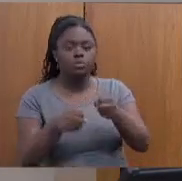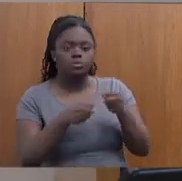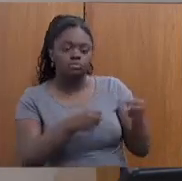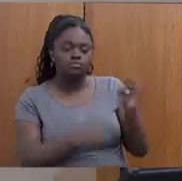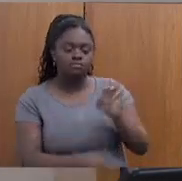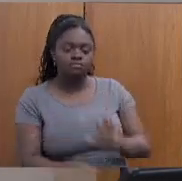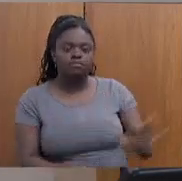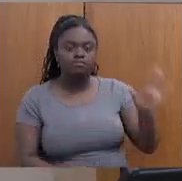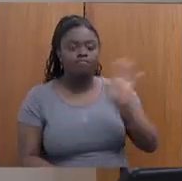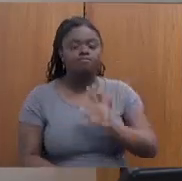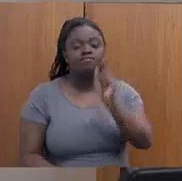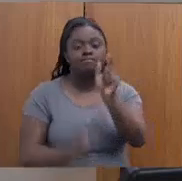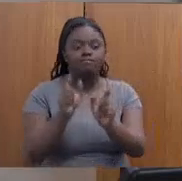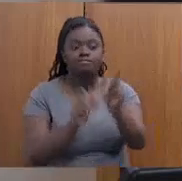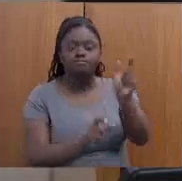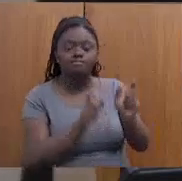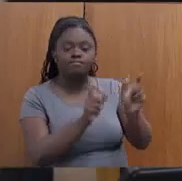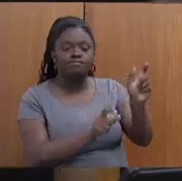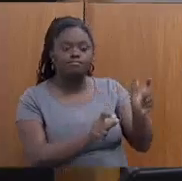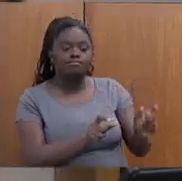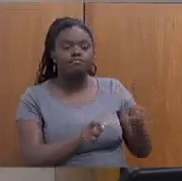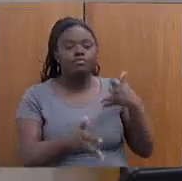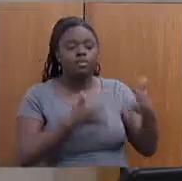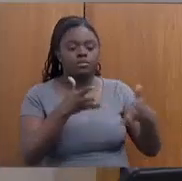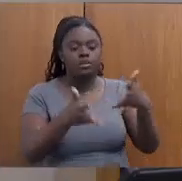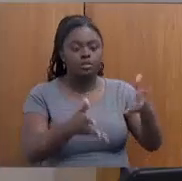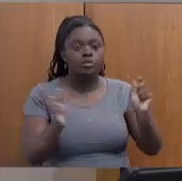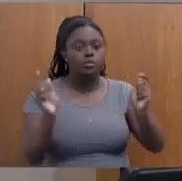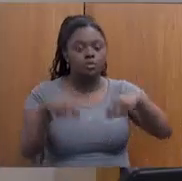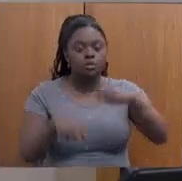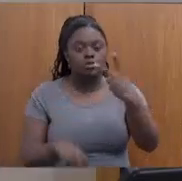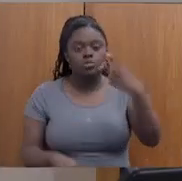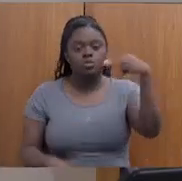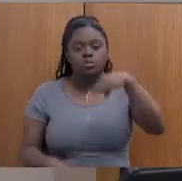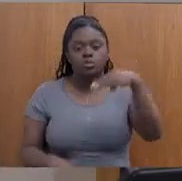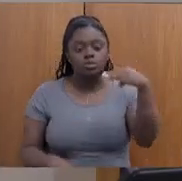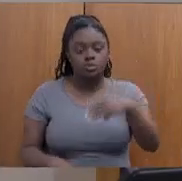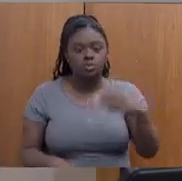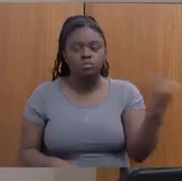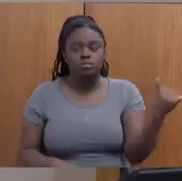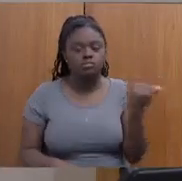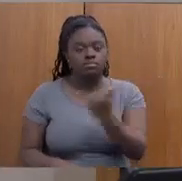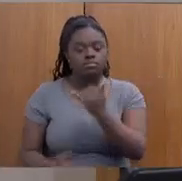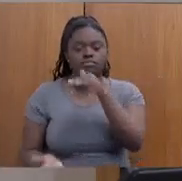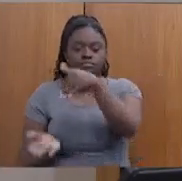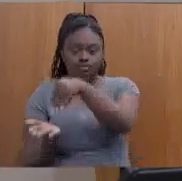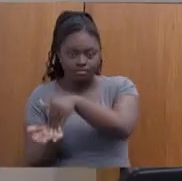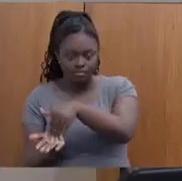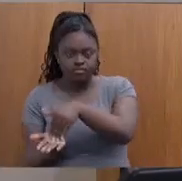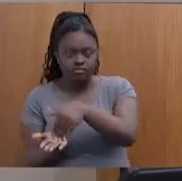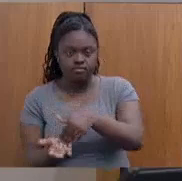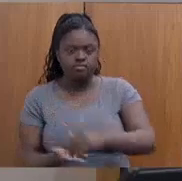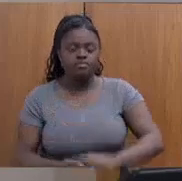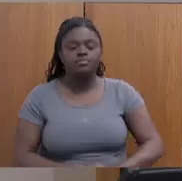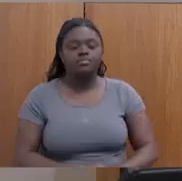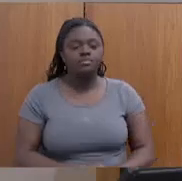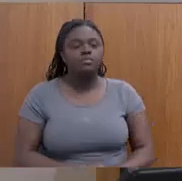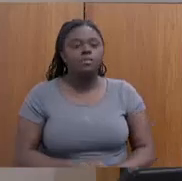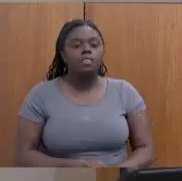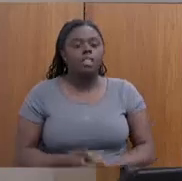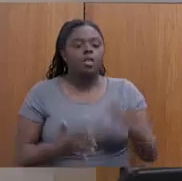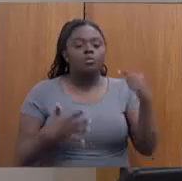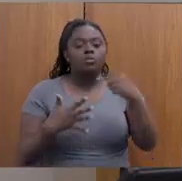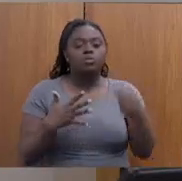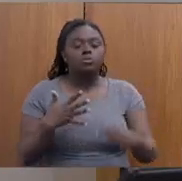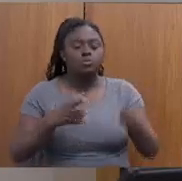os parlamentares que interpelou disporá de dois minutos para suas considerações finais. Os requerimentos decorrentes